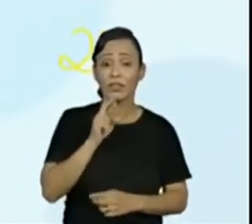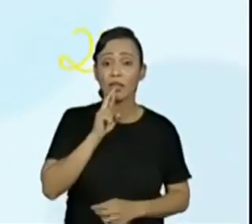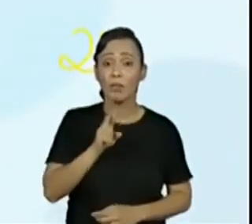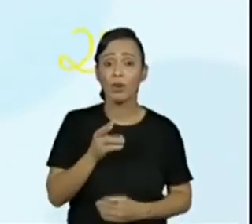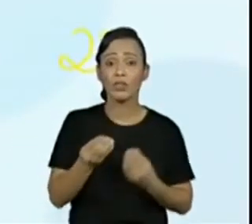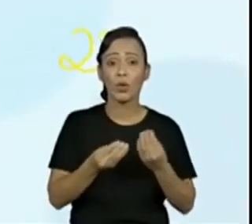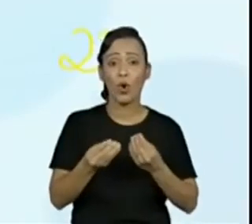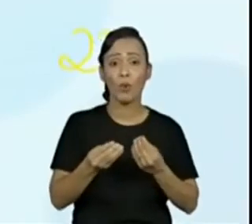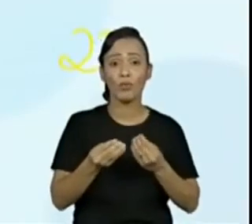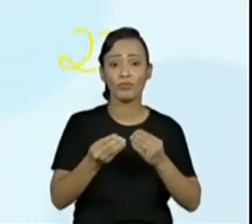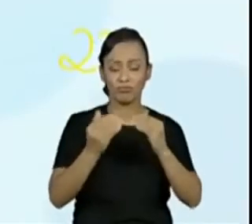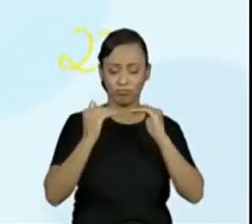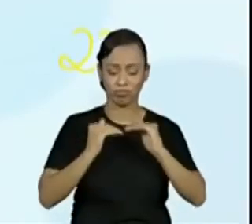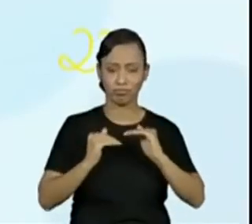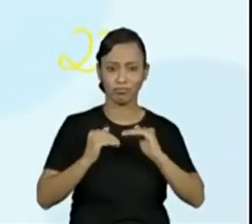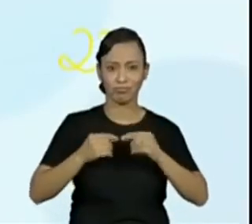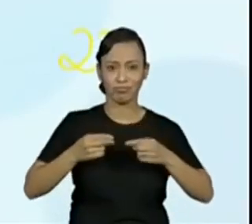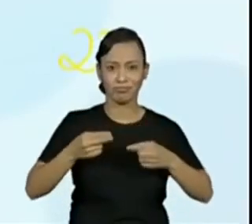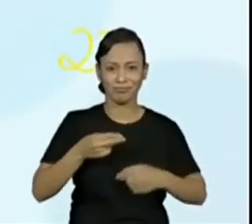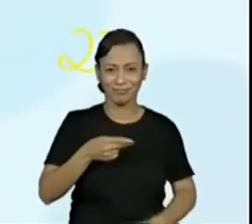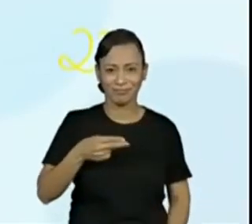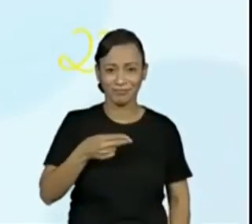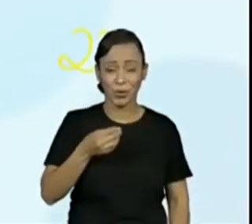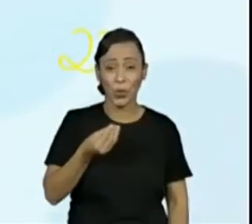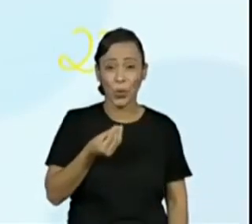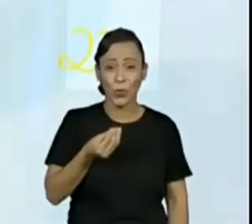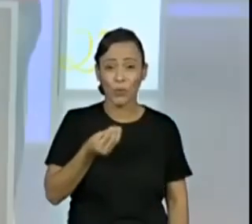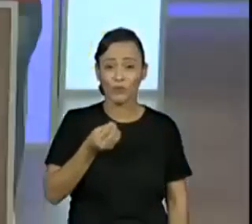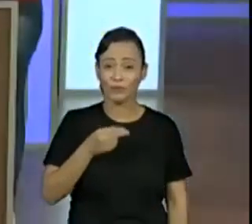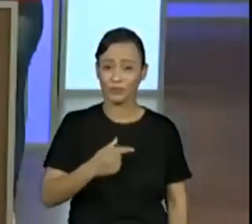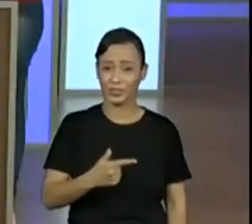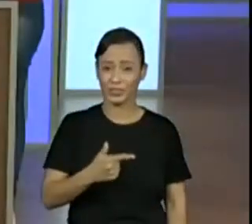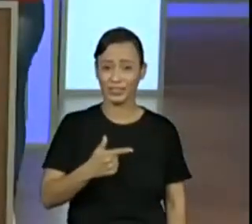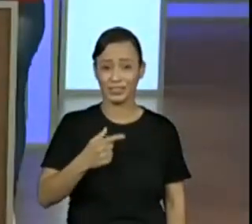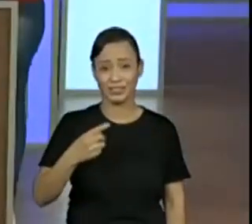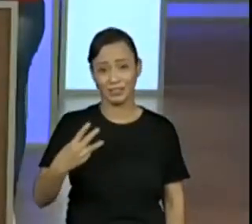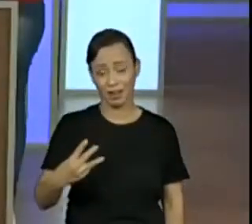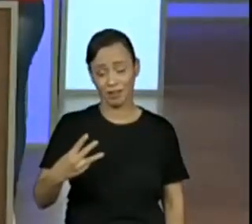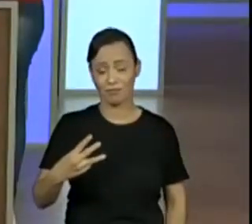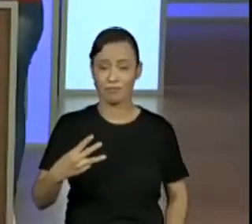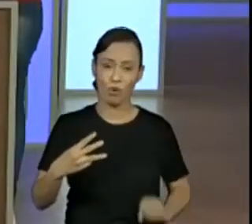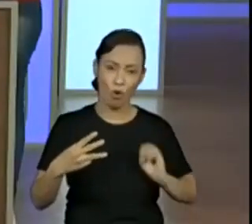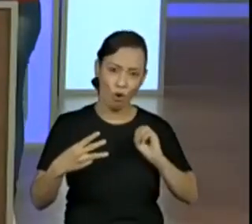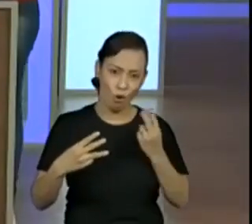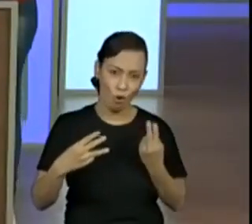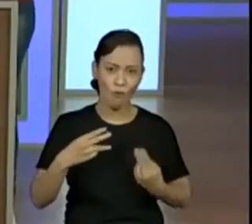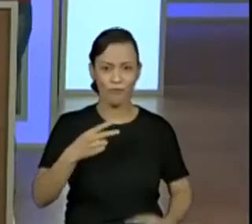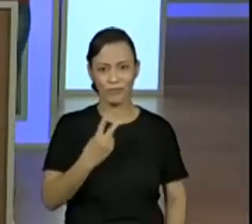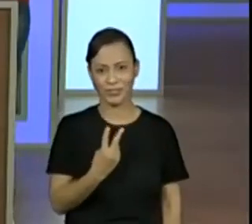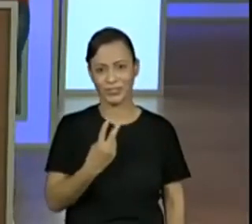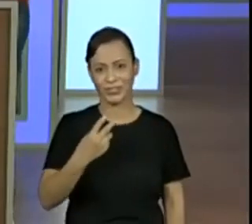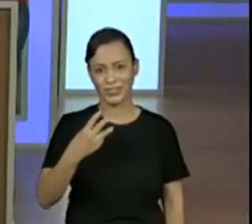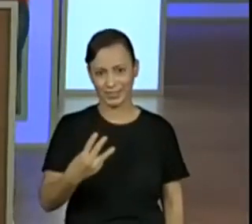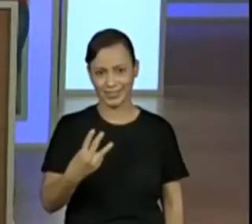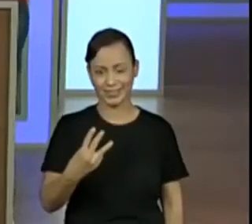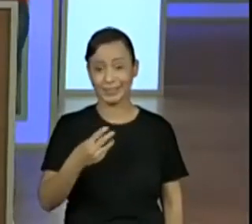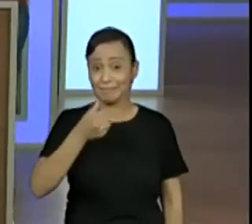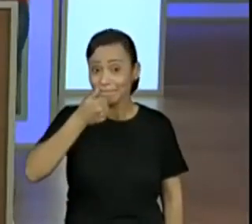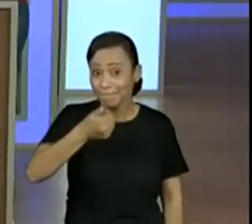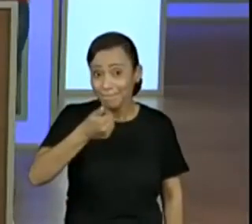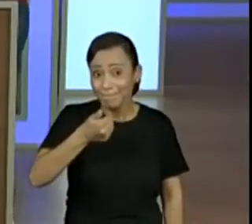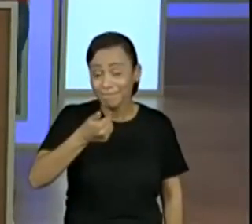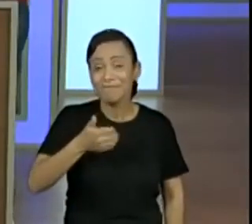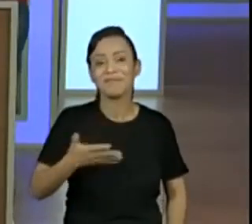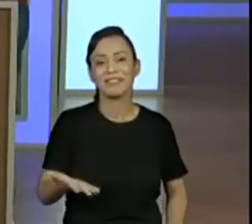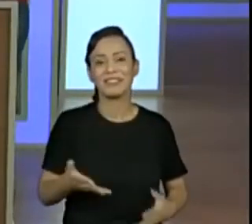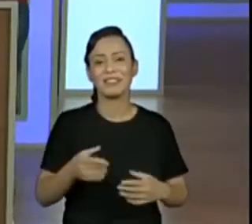importa é a gente pensar nessas estratégias para que a gente consiga aí alcançar o resultado. Não é difícil.